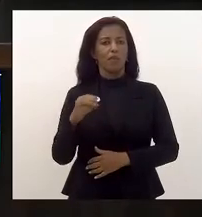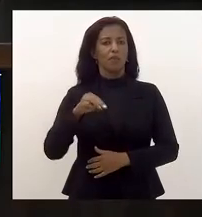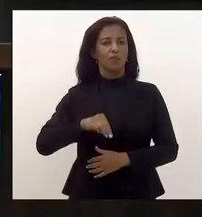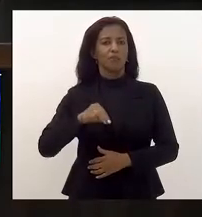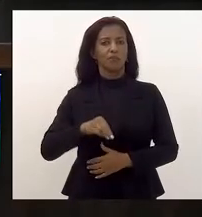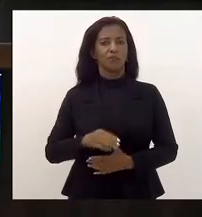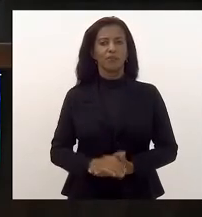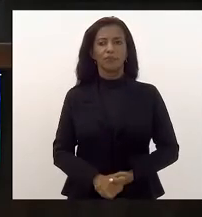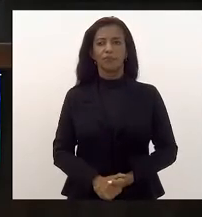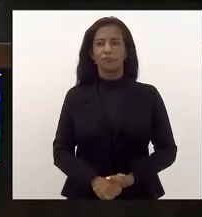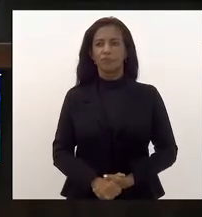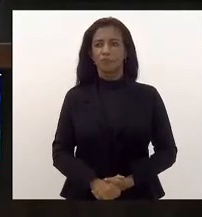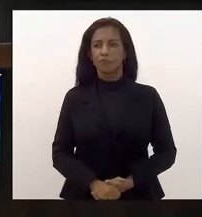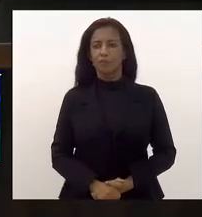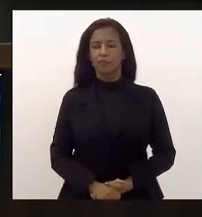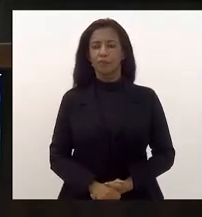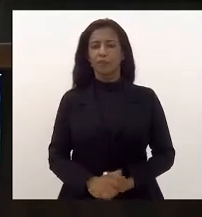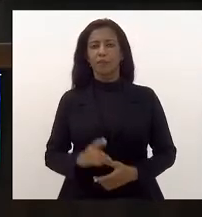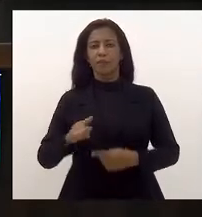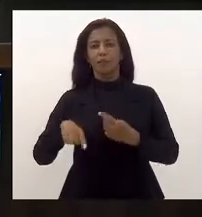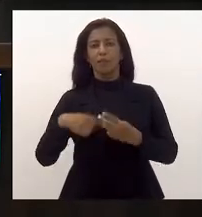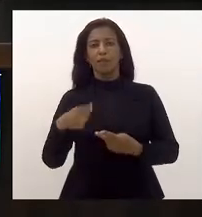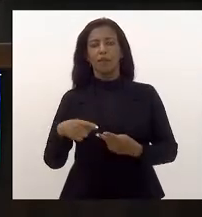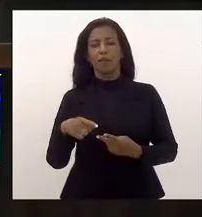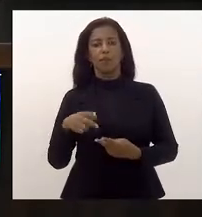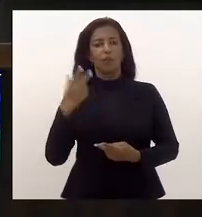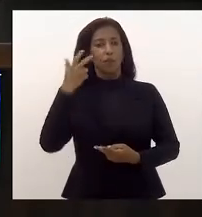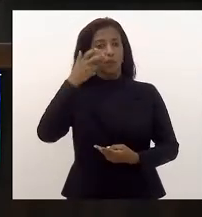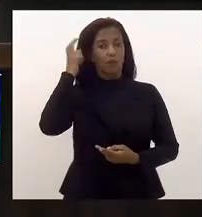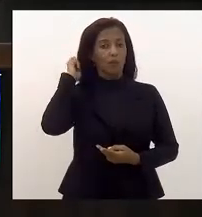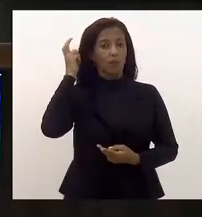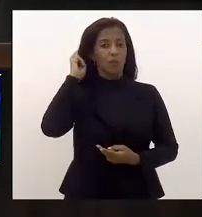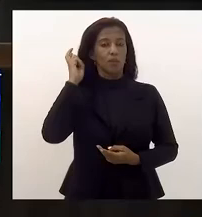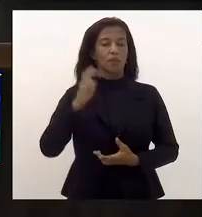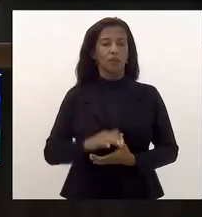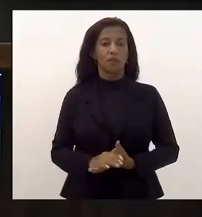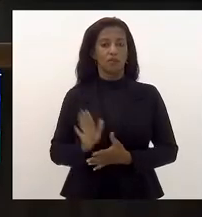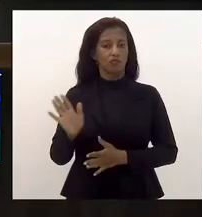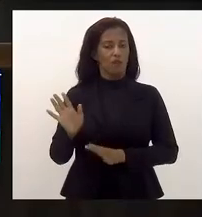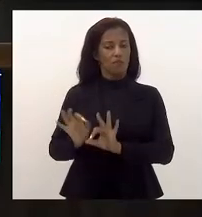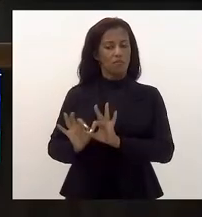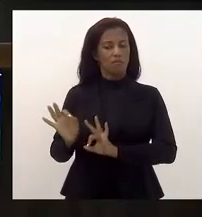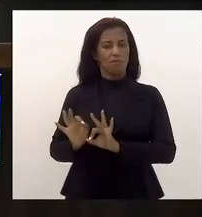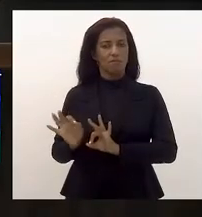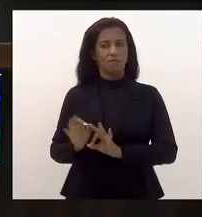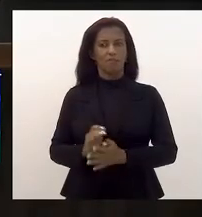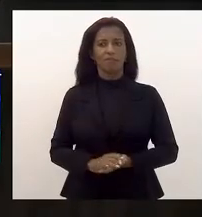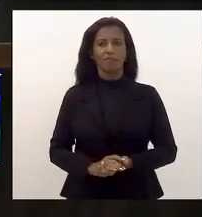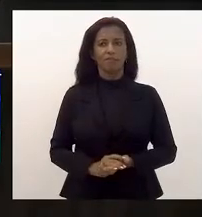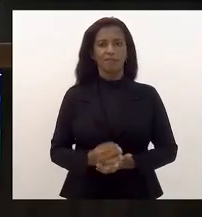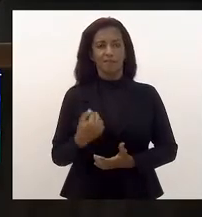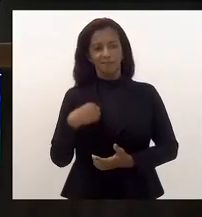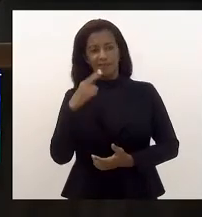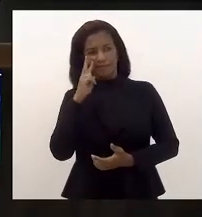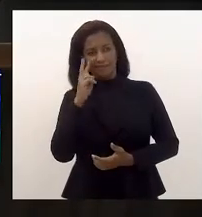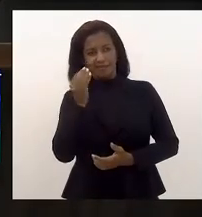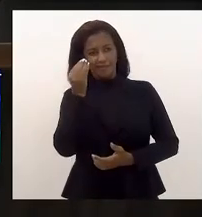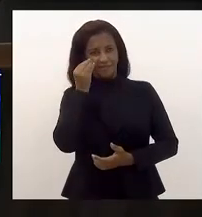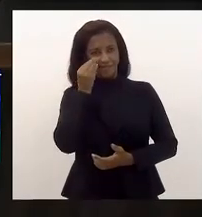minutos. Em seguida, deputada Rosane Félix, já se prepara aí, linda, estou te vendo daqui.